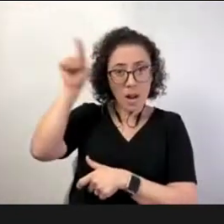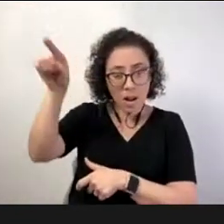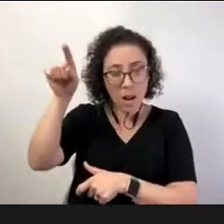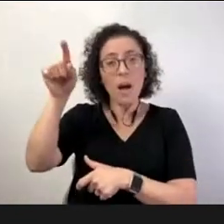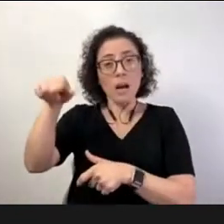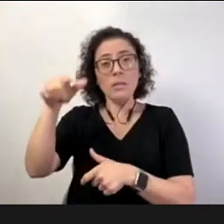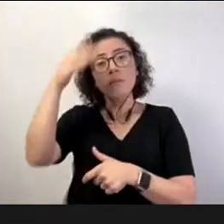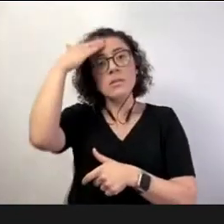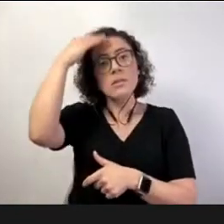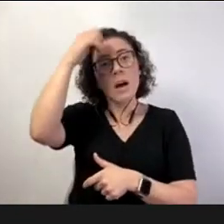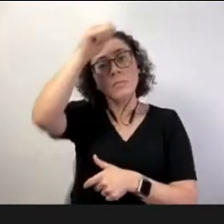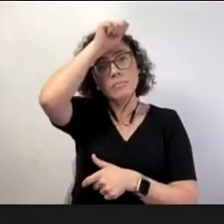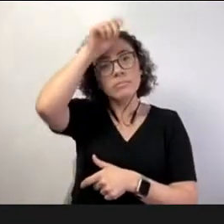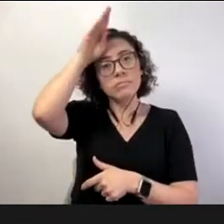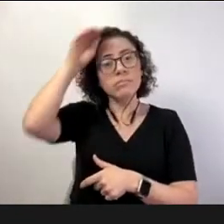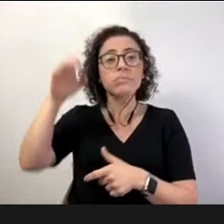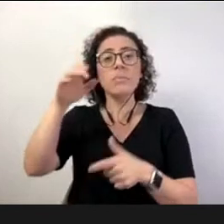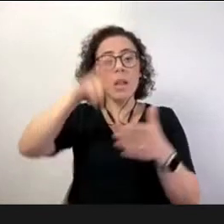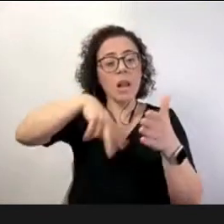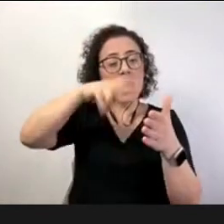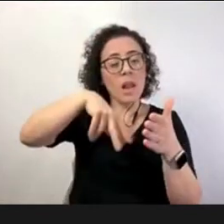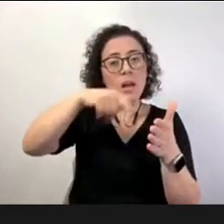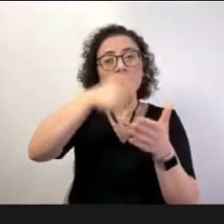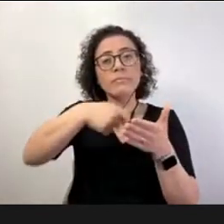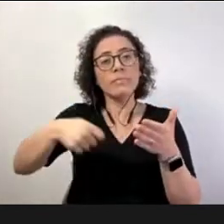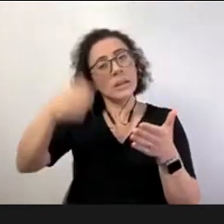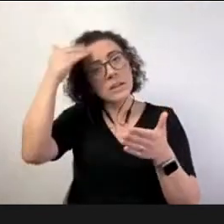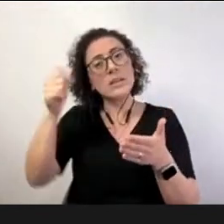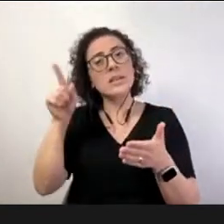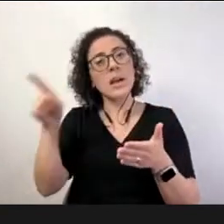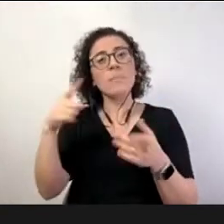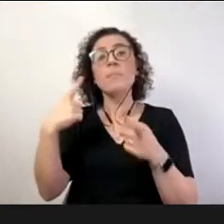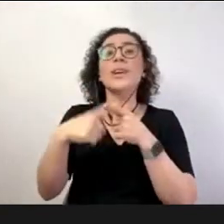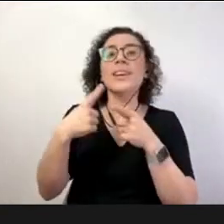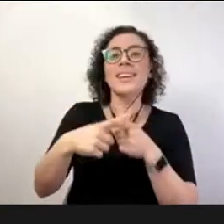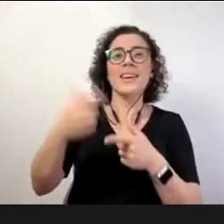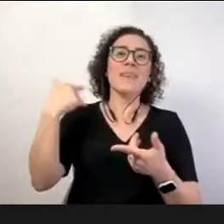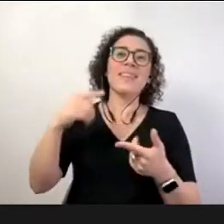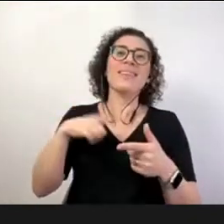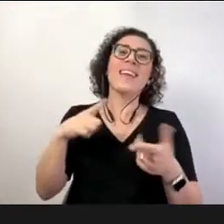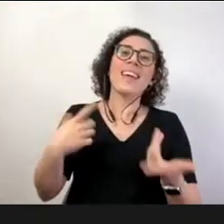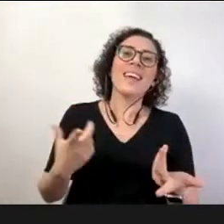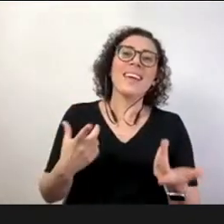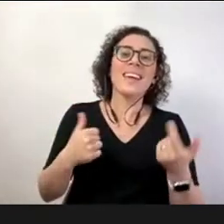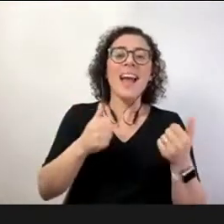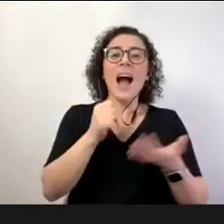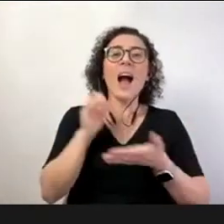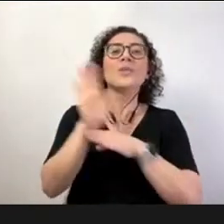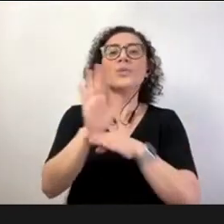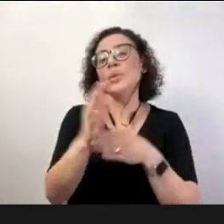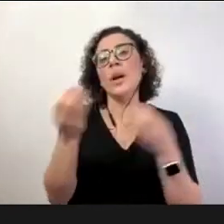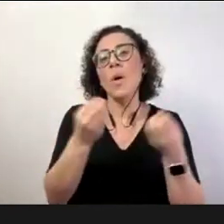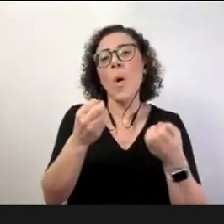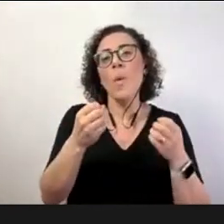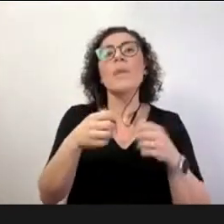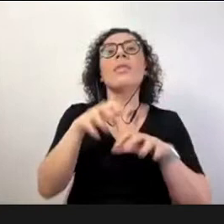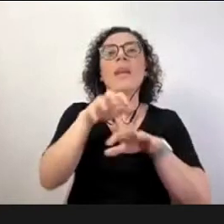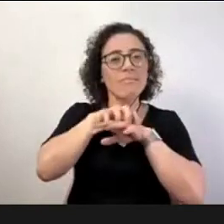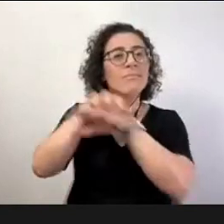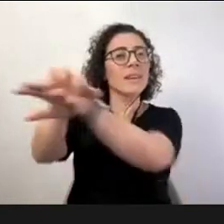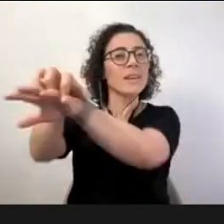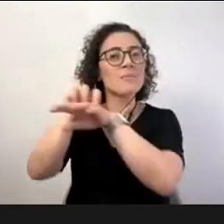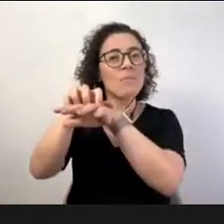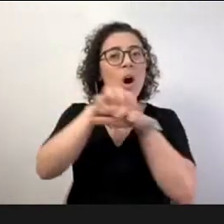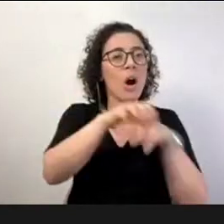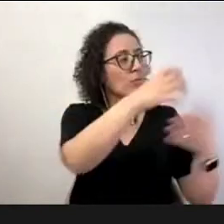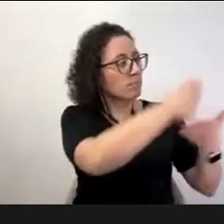apoiada por políticas públicas em que havia transporte para a escola e alimentação na escola uma escola que funcionava em grande parte em